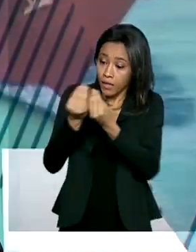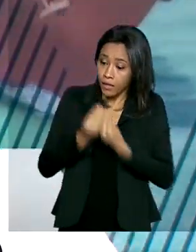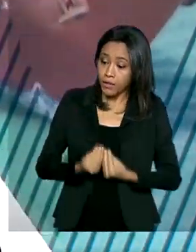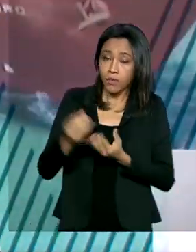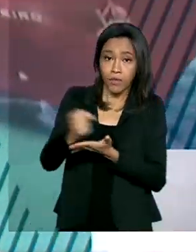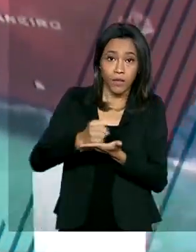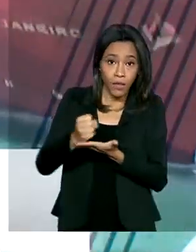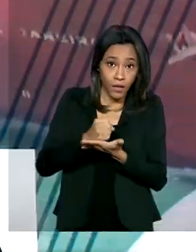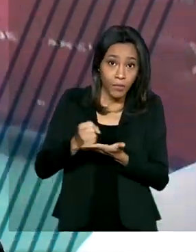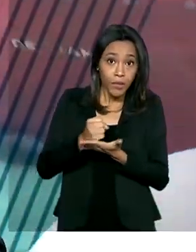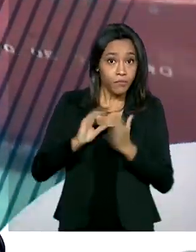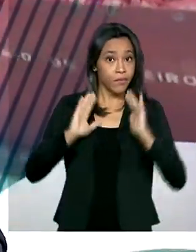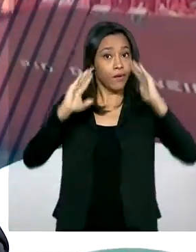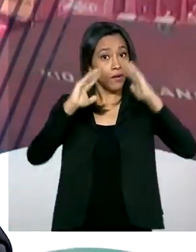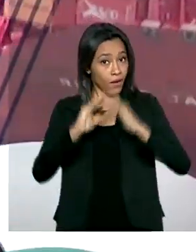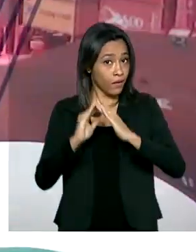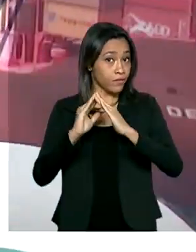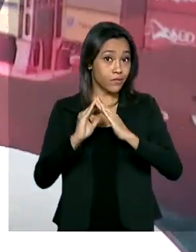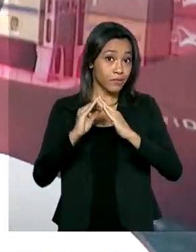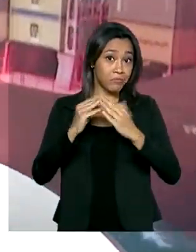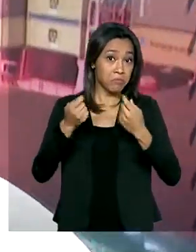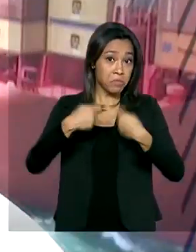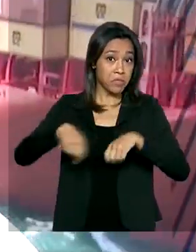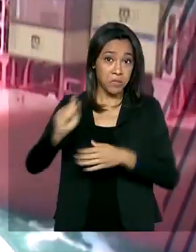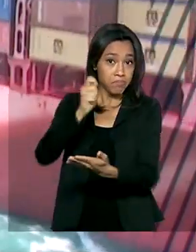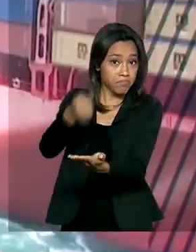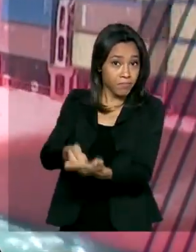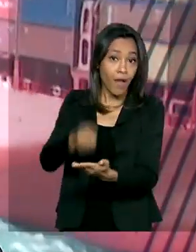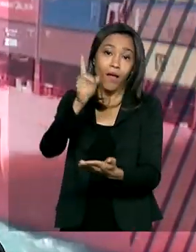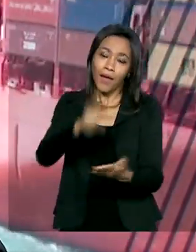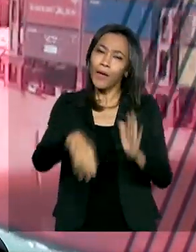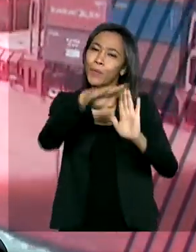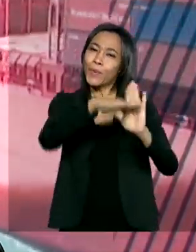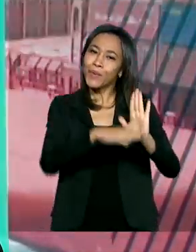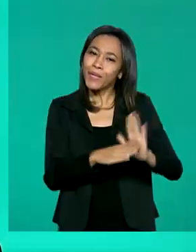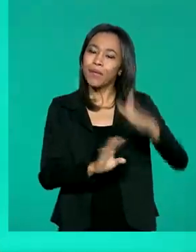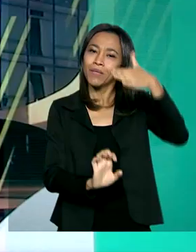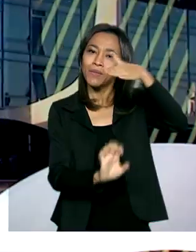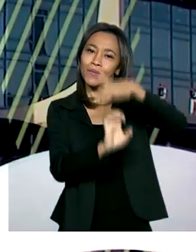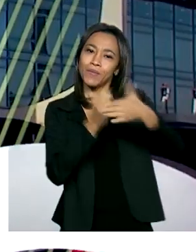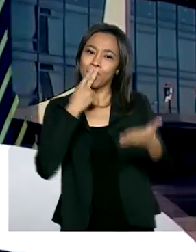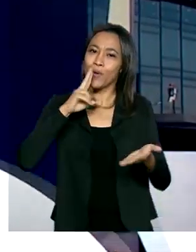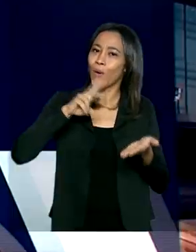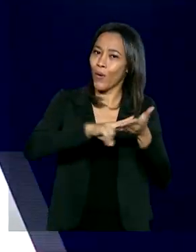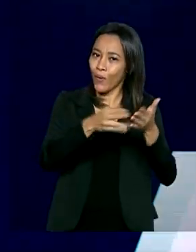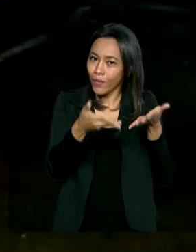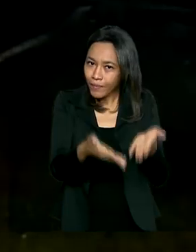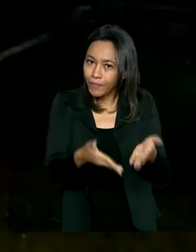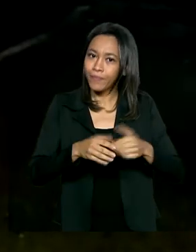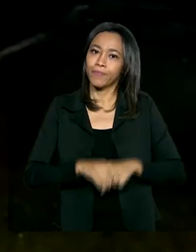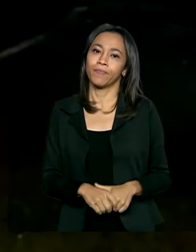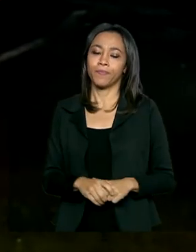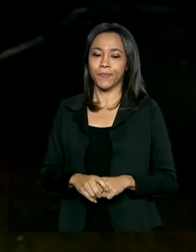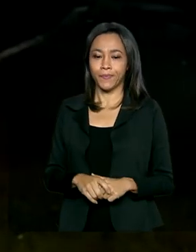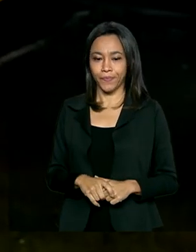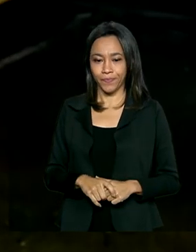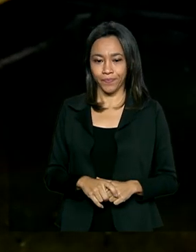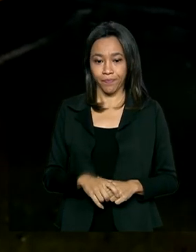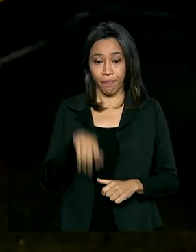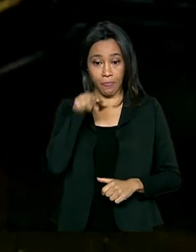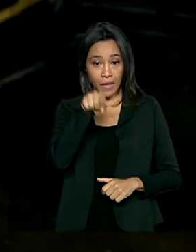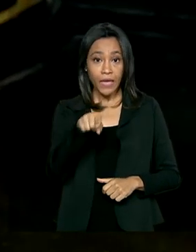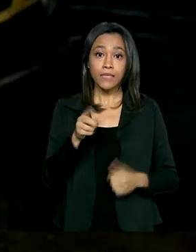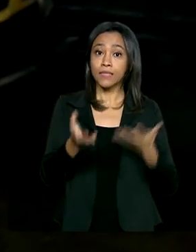médicos do SUS em casa, sem nenhum custo. É o programa Correios Log Pharma. O